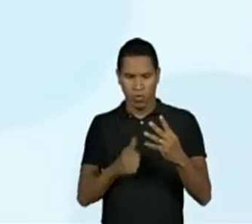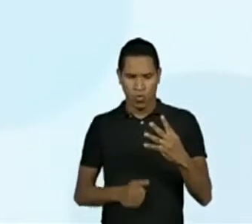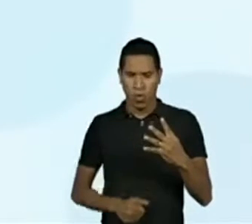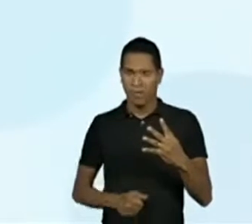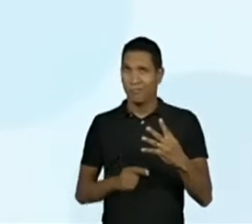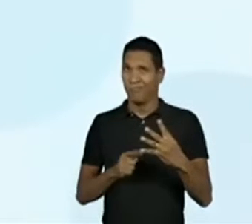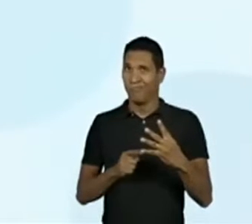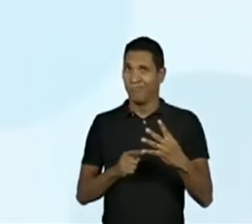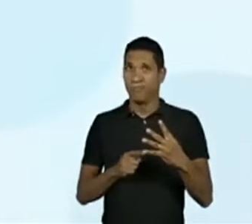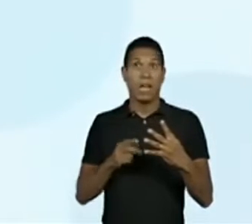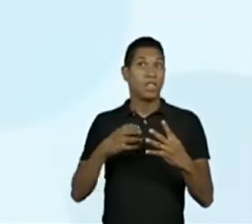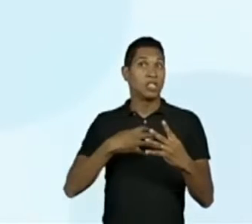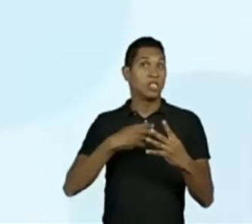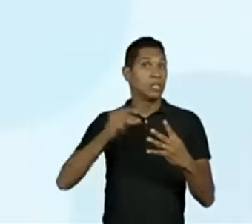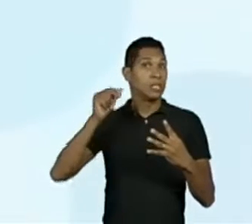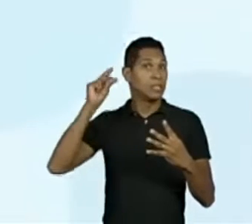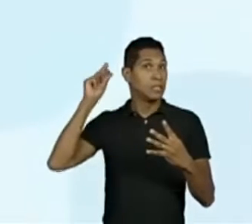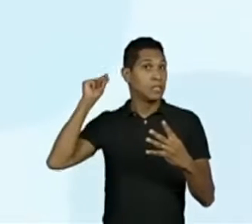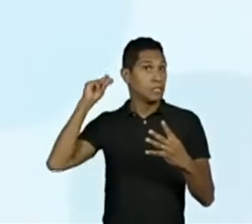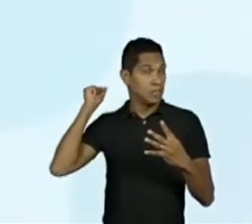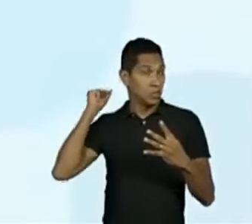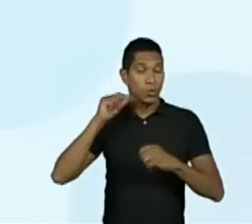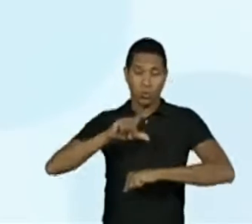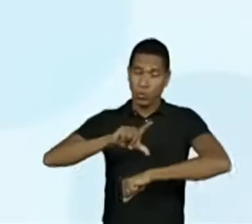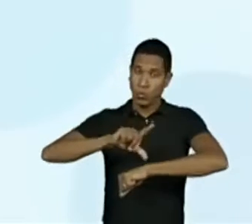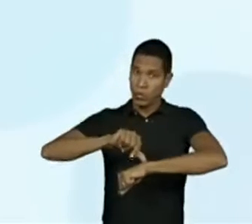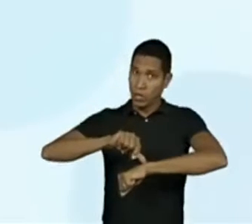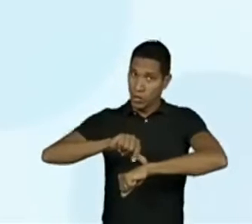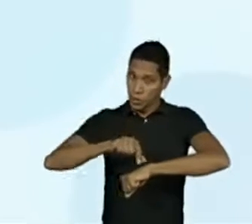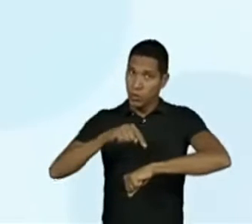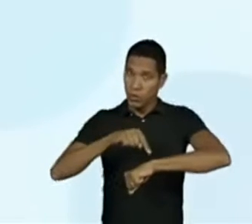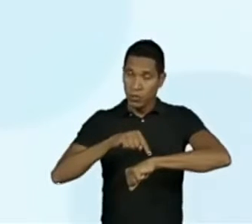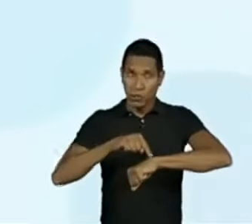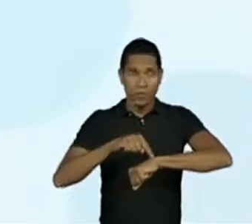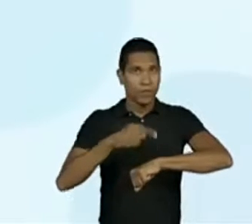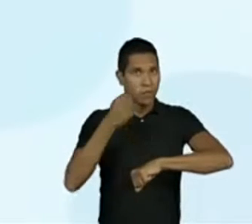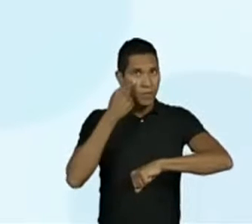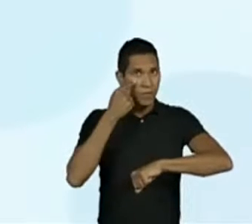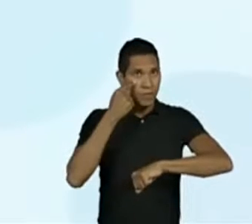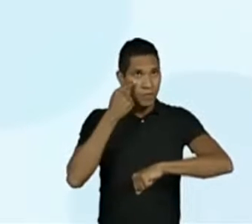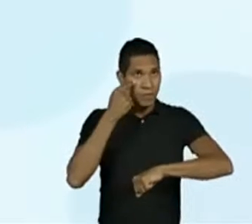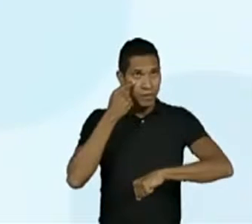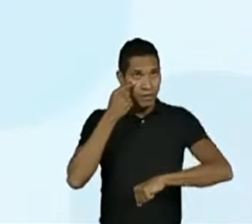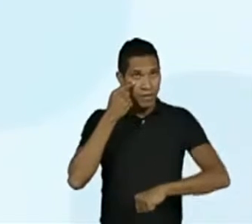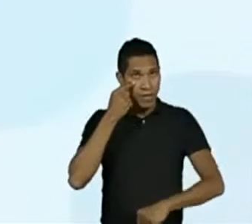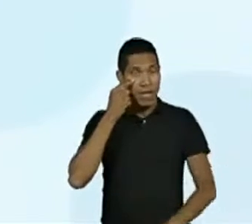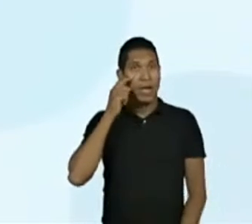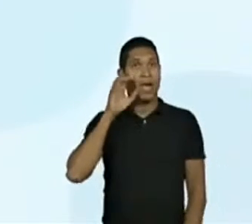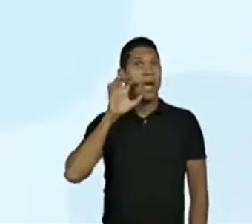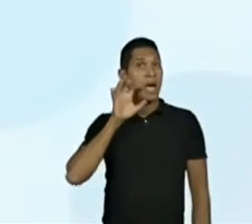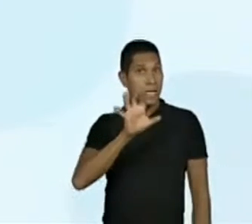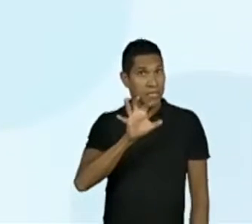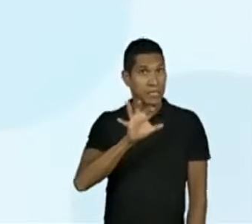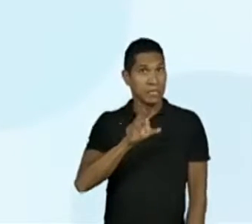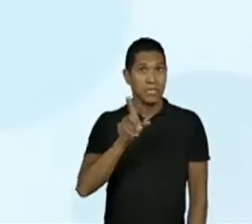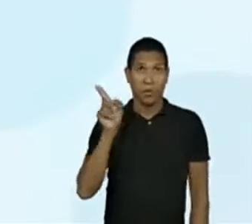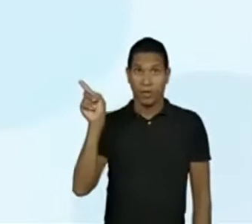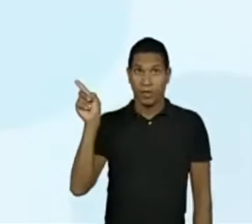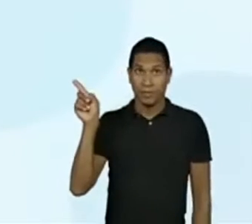relógio, vocês vão observar da maneira que está aí.